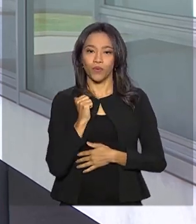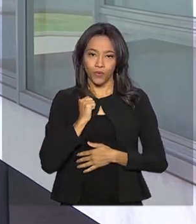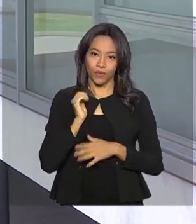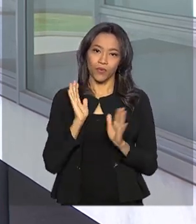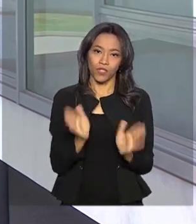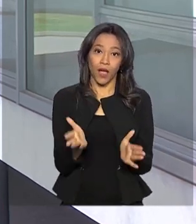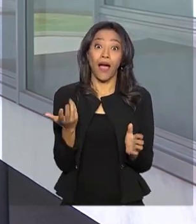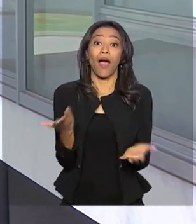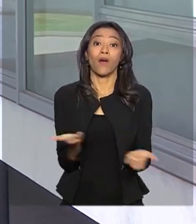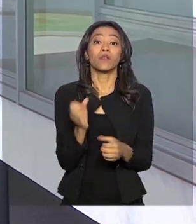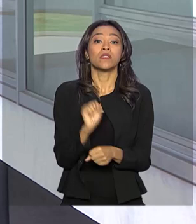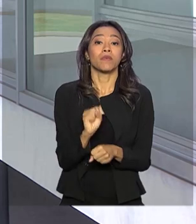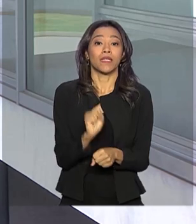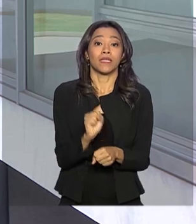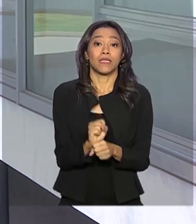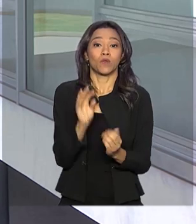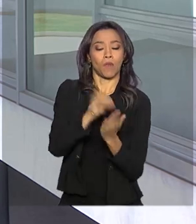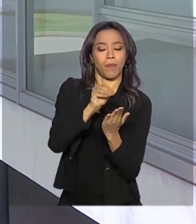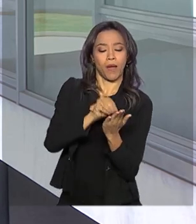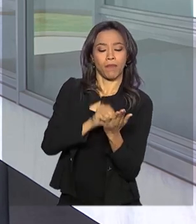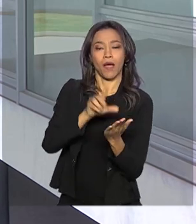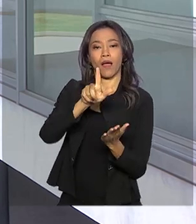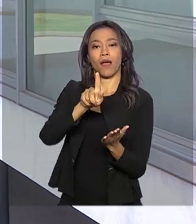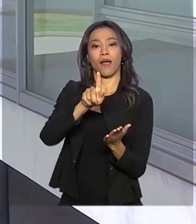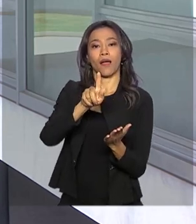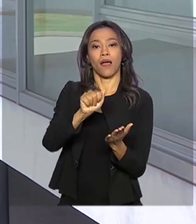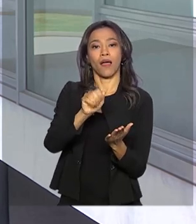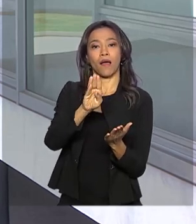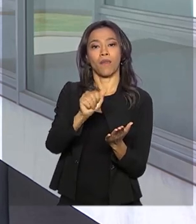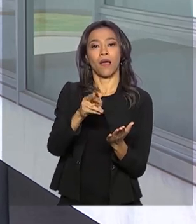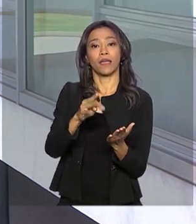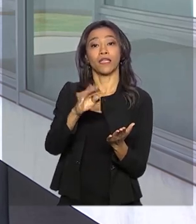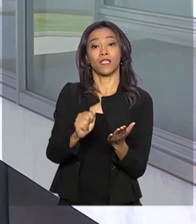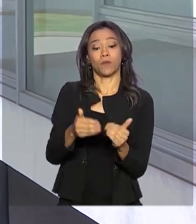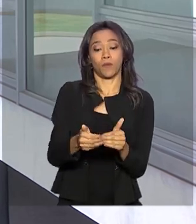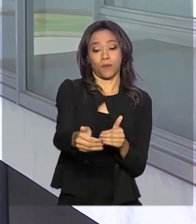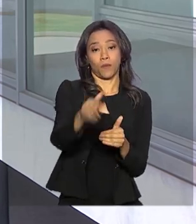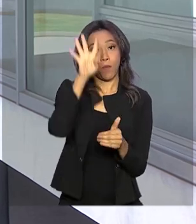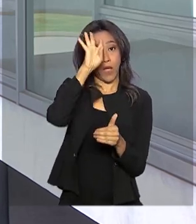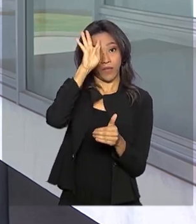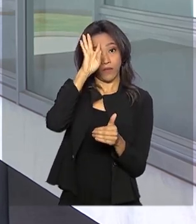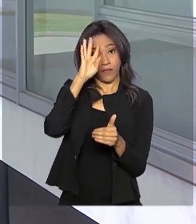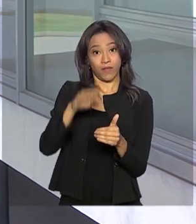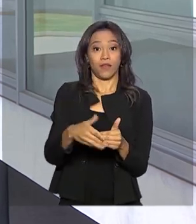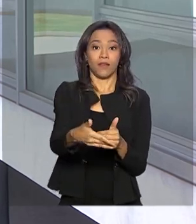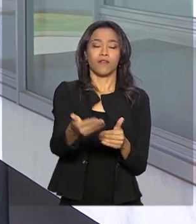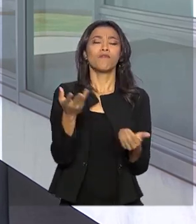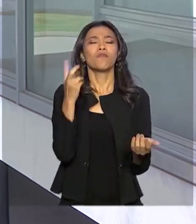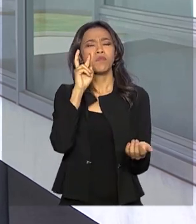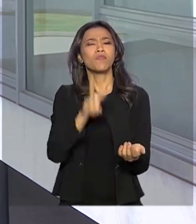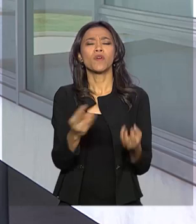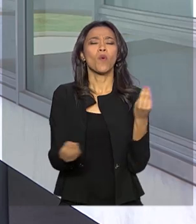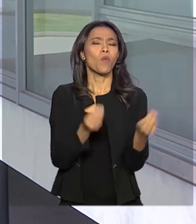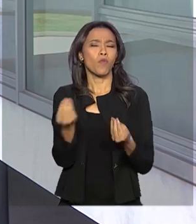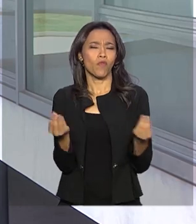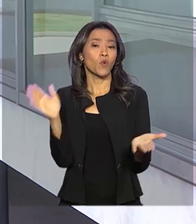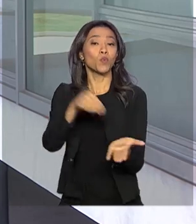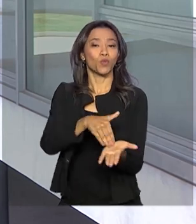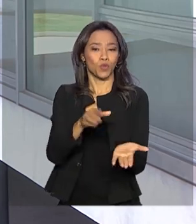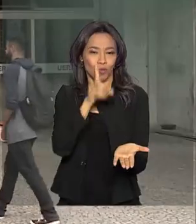é pelo gabarito que sai na quarta-feira e o resultado final em janeiro. Vamos ver agora como foi o último domingo de provas do Enem, em 2019.